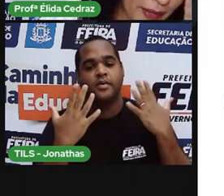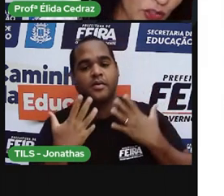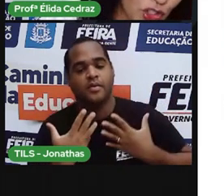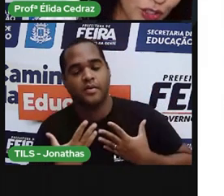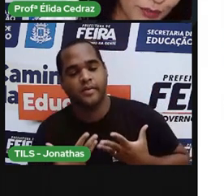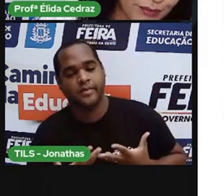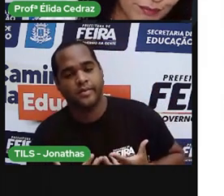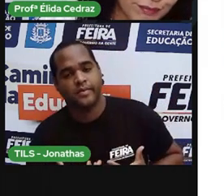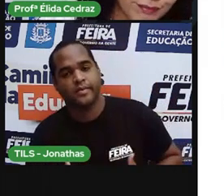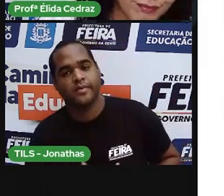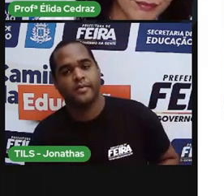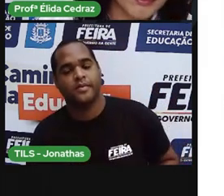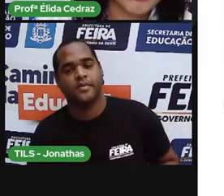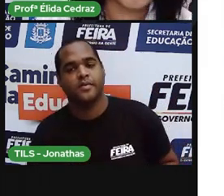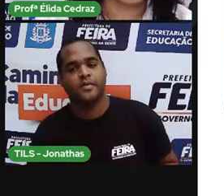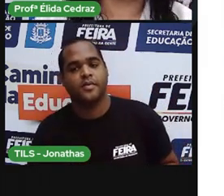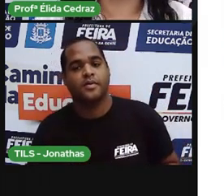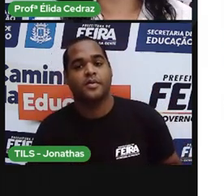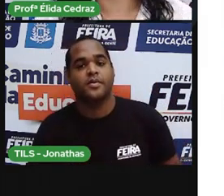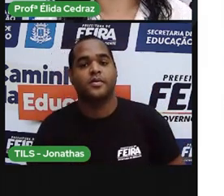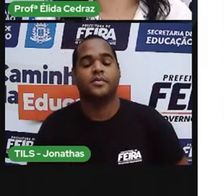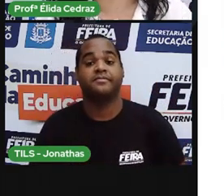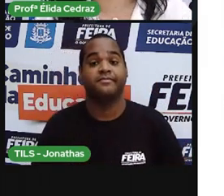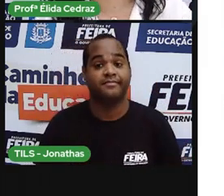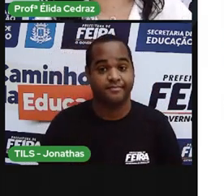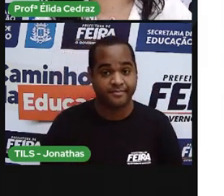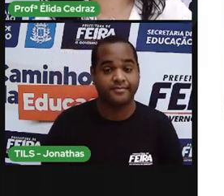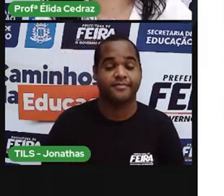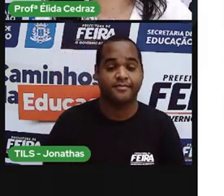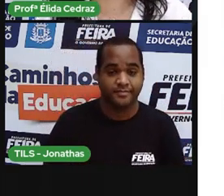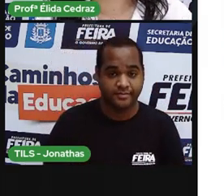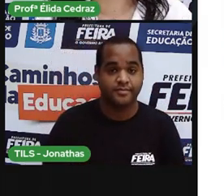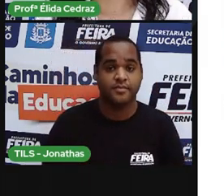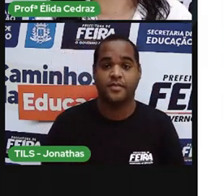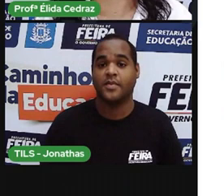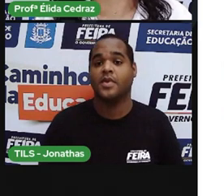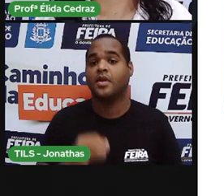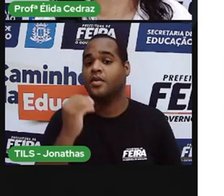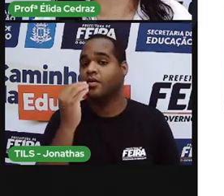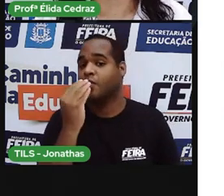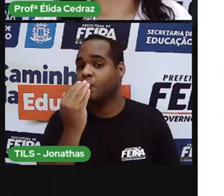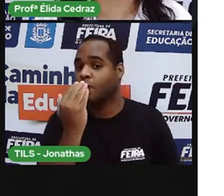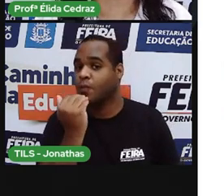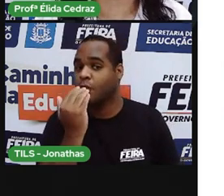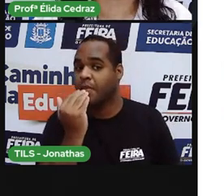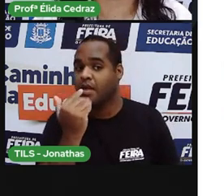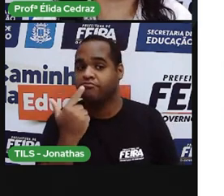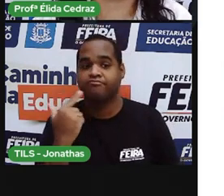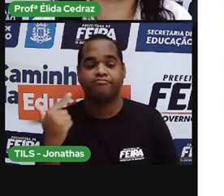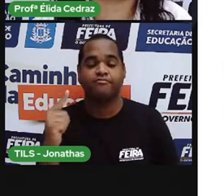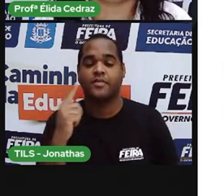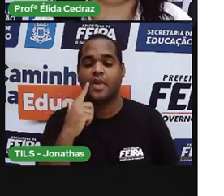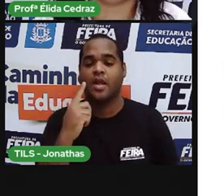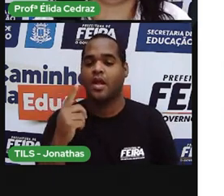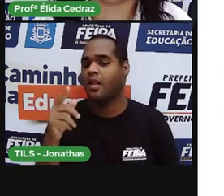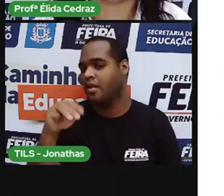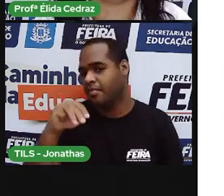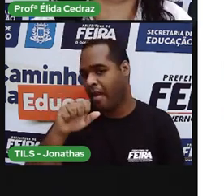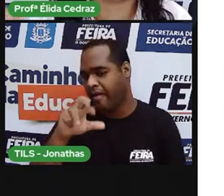repente... Não tinha comida feita e Dona Marisa estava